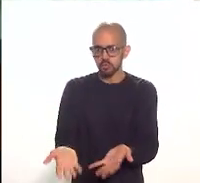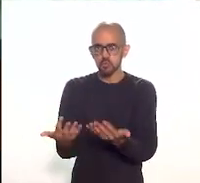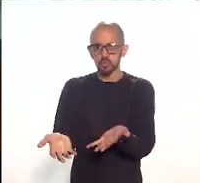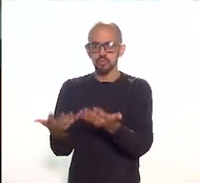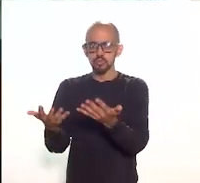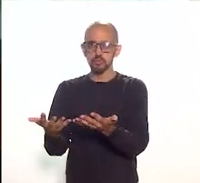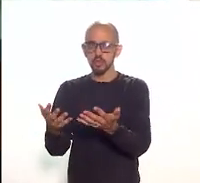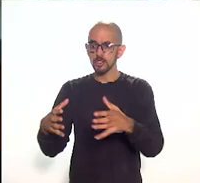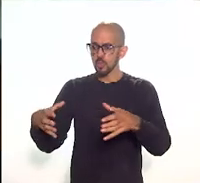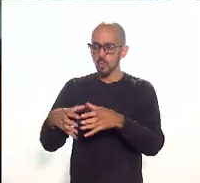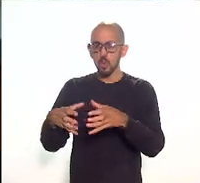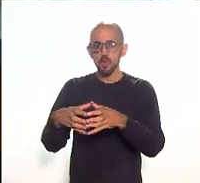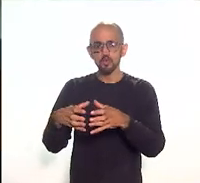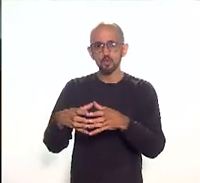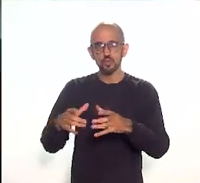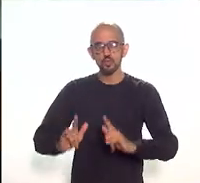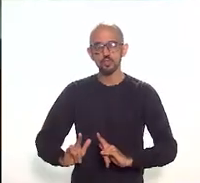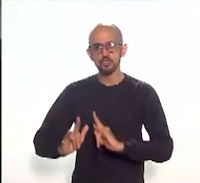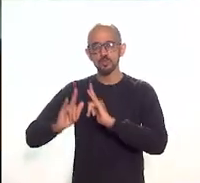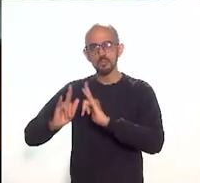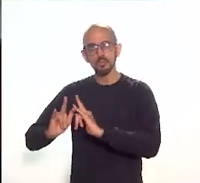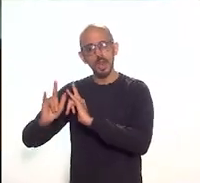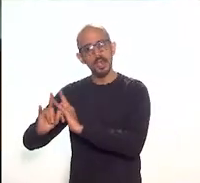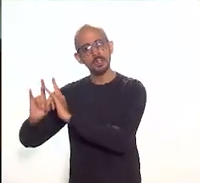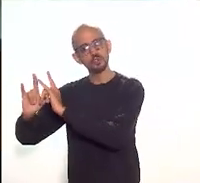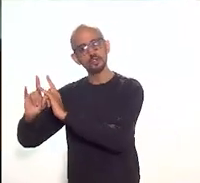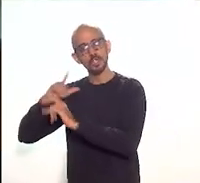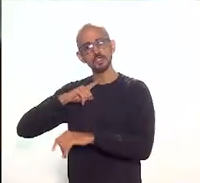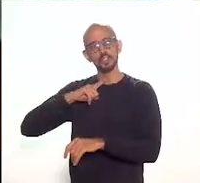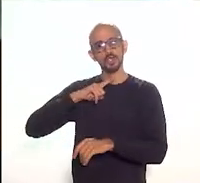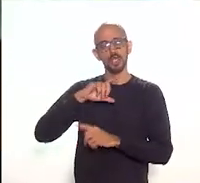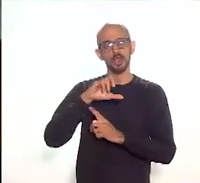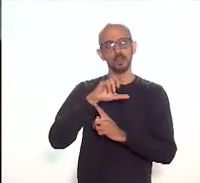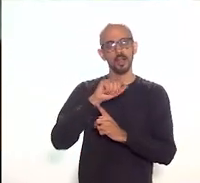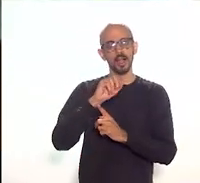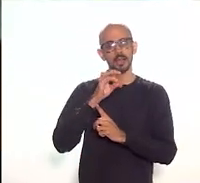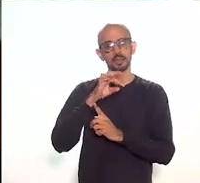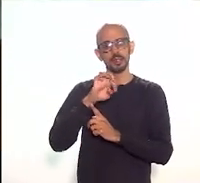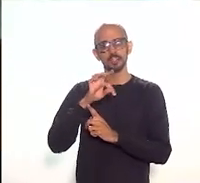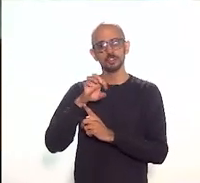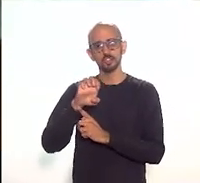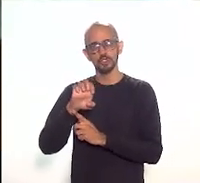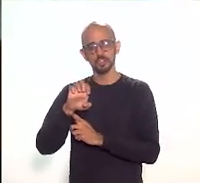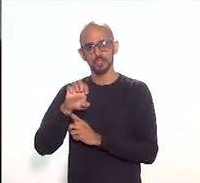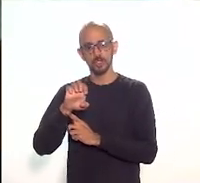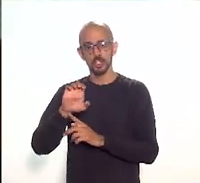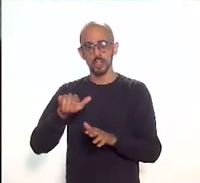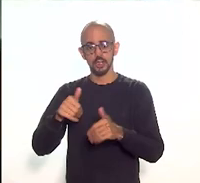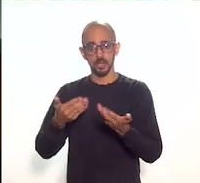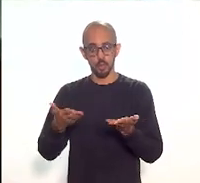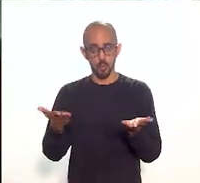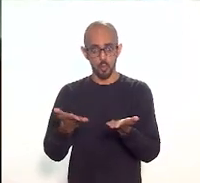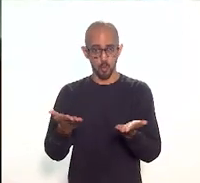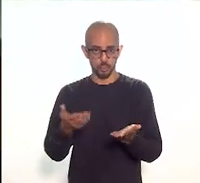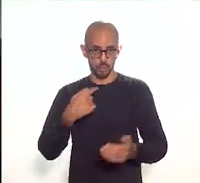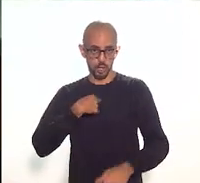desse conjunto urbano que temos lá no Capete. Eu, atualmente, sou fiscal